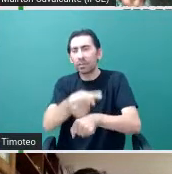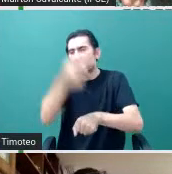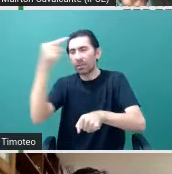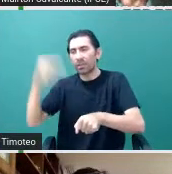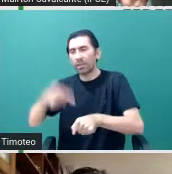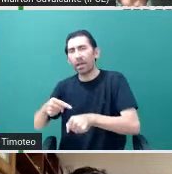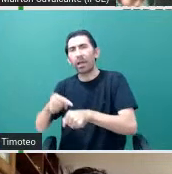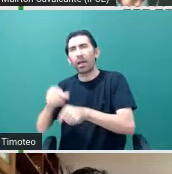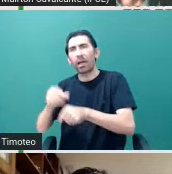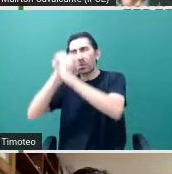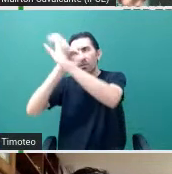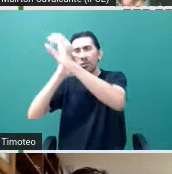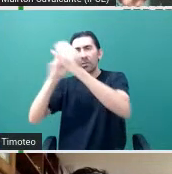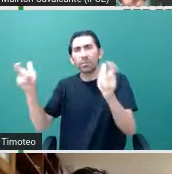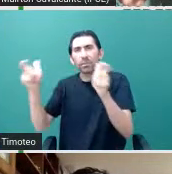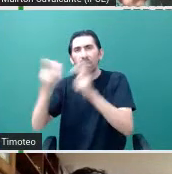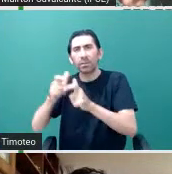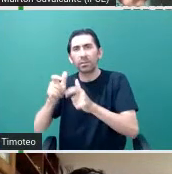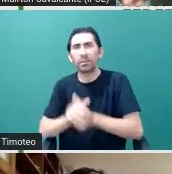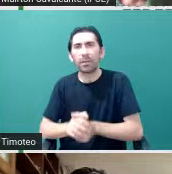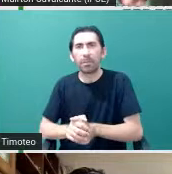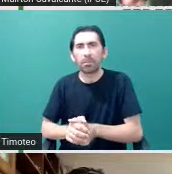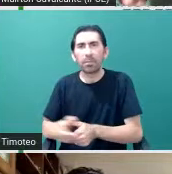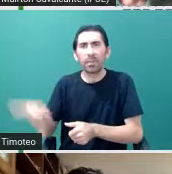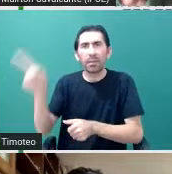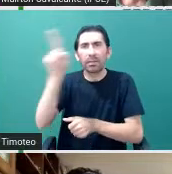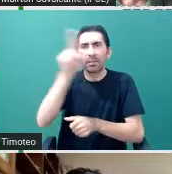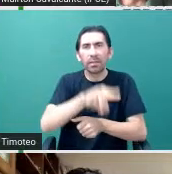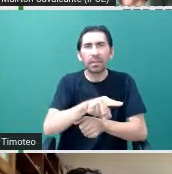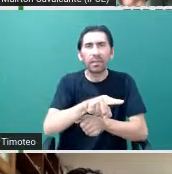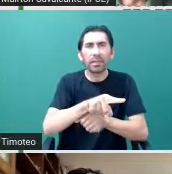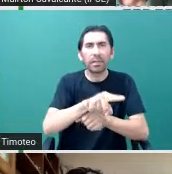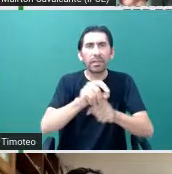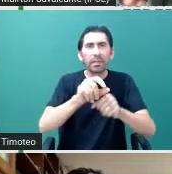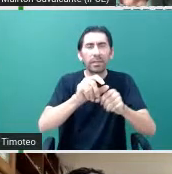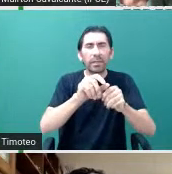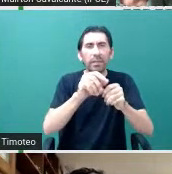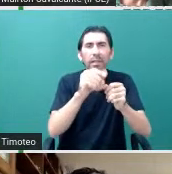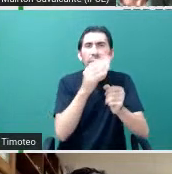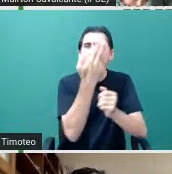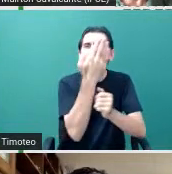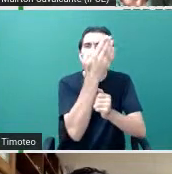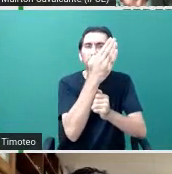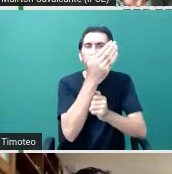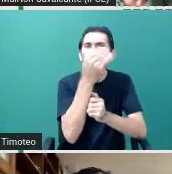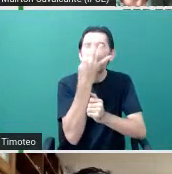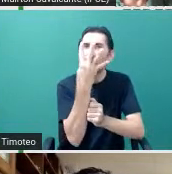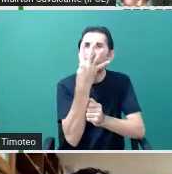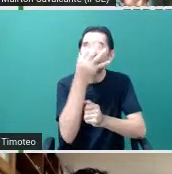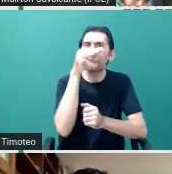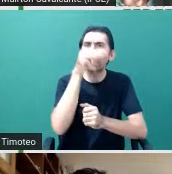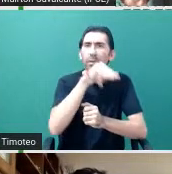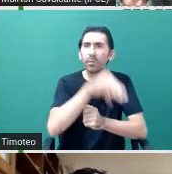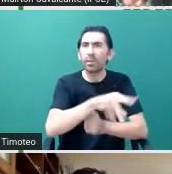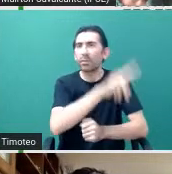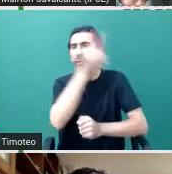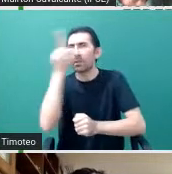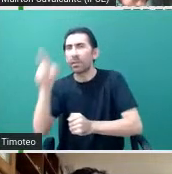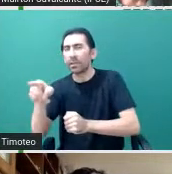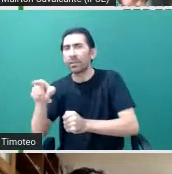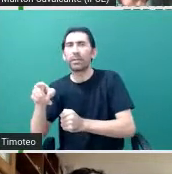Aí, enquanto o Soar tem um espelho de 4 metros, o gêmenes tem um espelho de 8 metros.